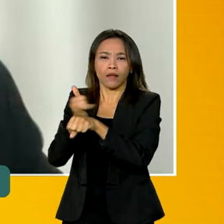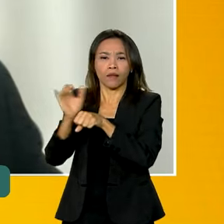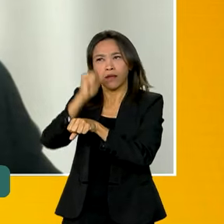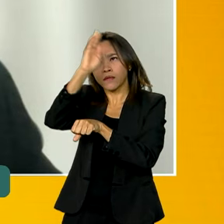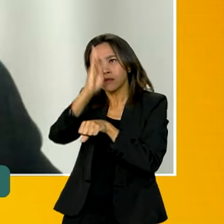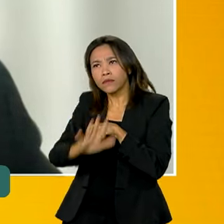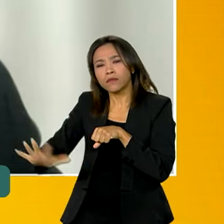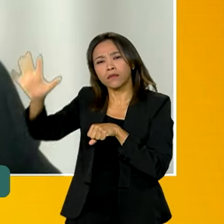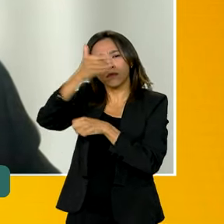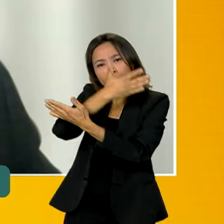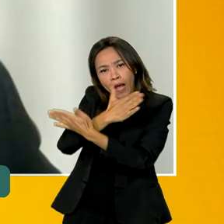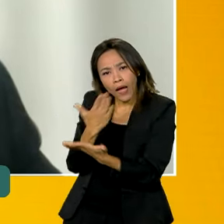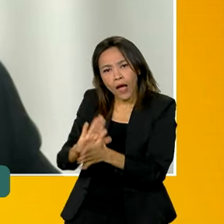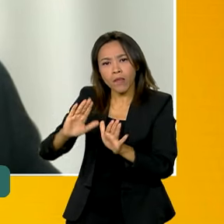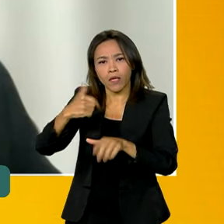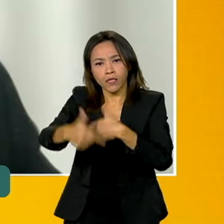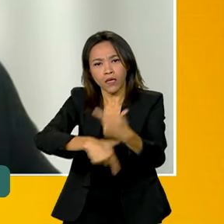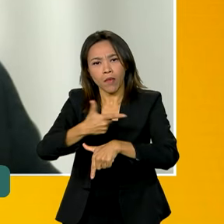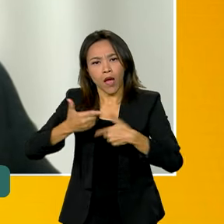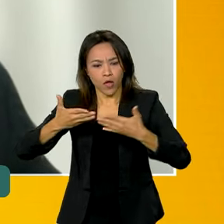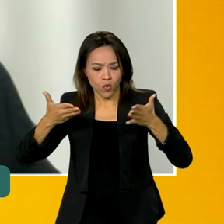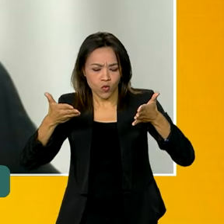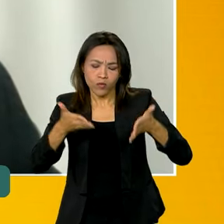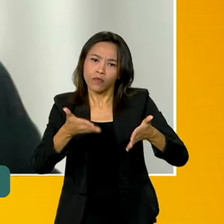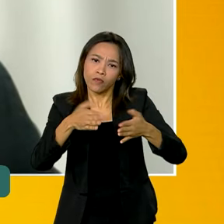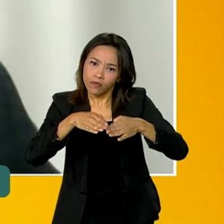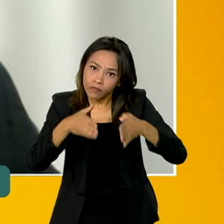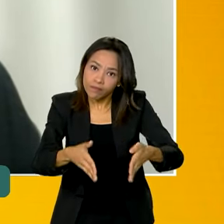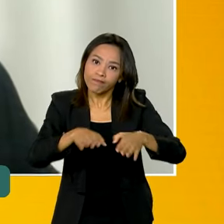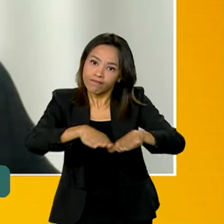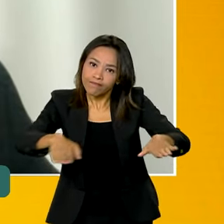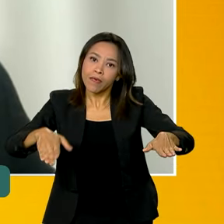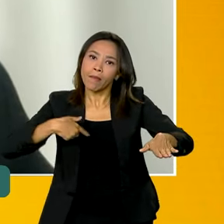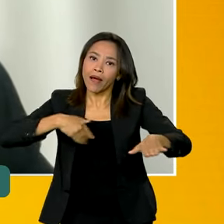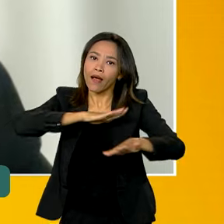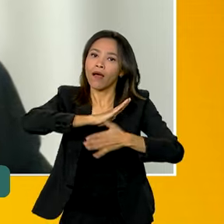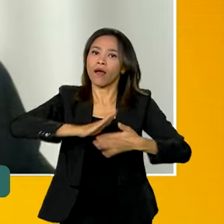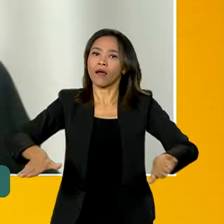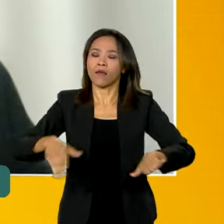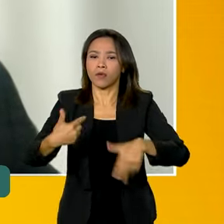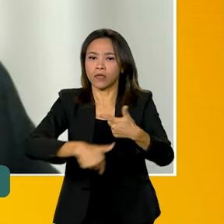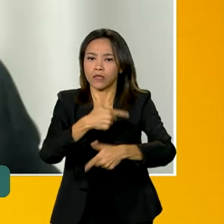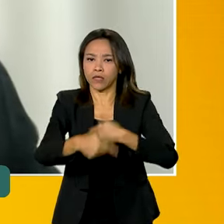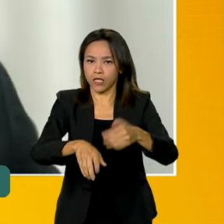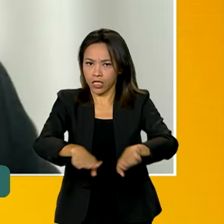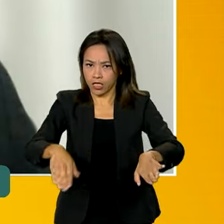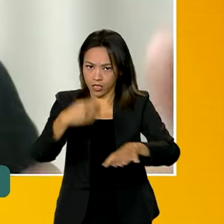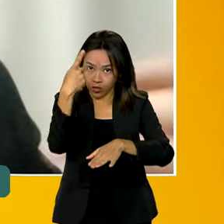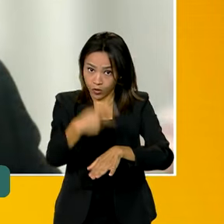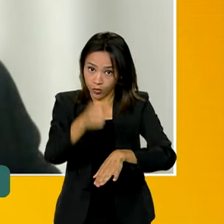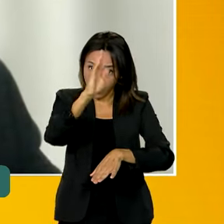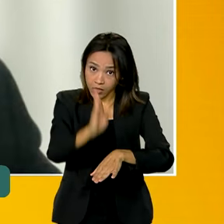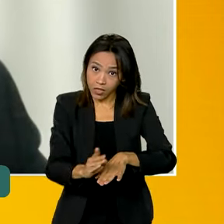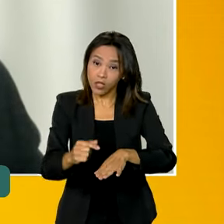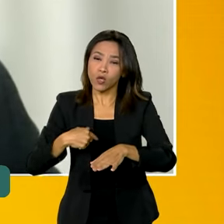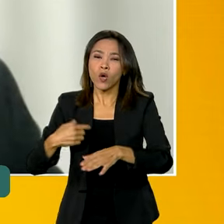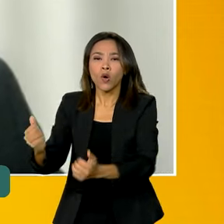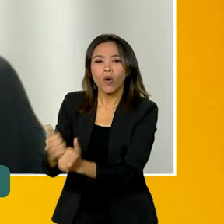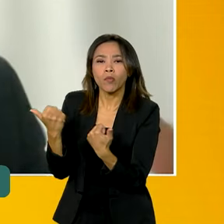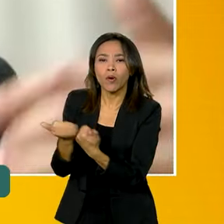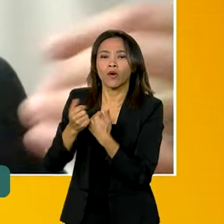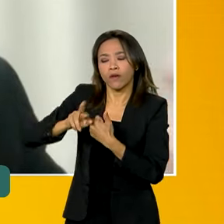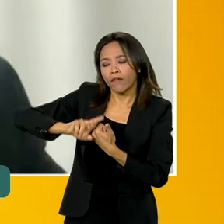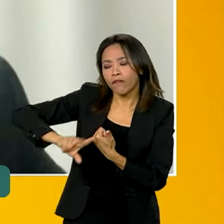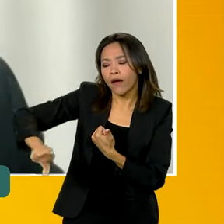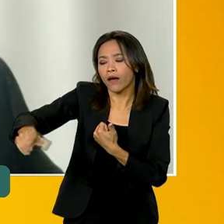do trabalho infantil, onde estão contidas todas as ações voltadas para erradicação do trabalho infantil no Brasil, as ações de todos os ministérios, as